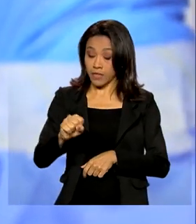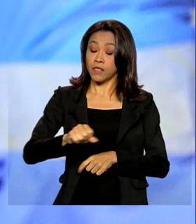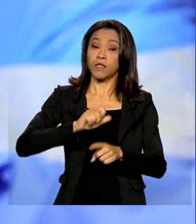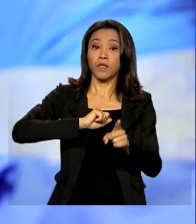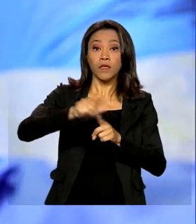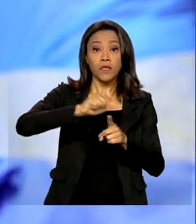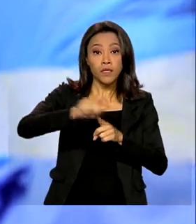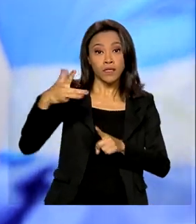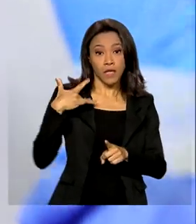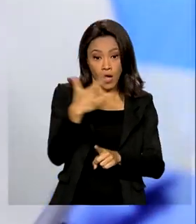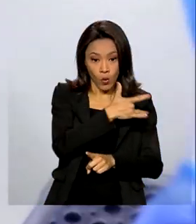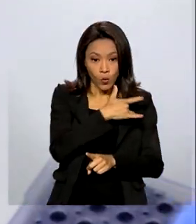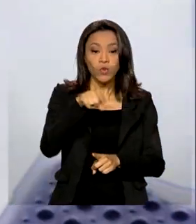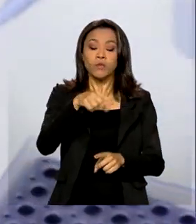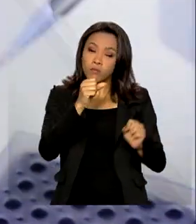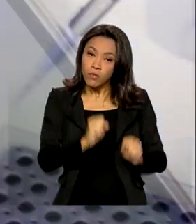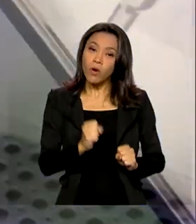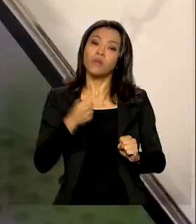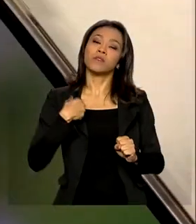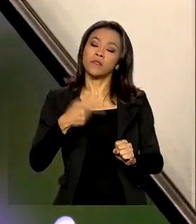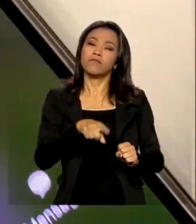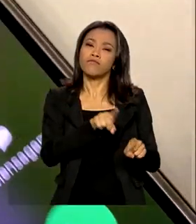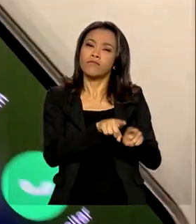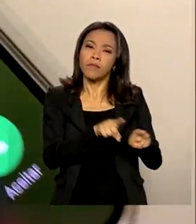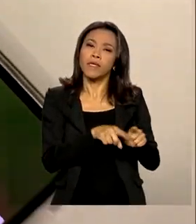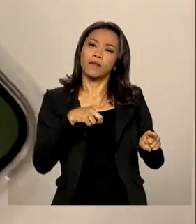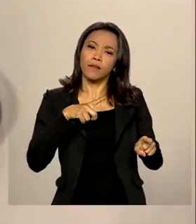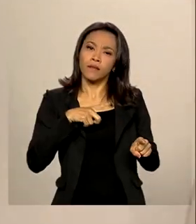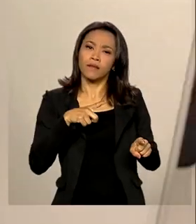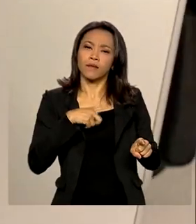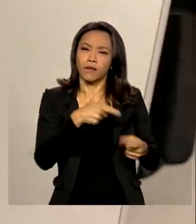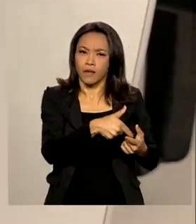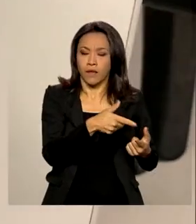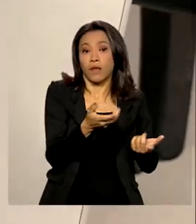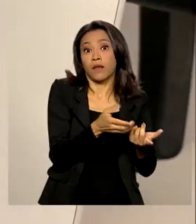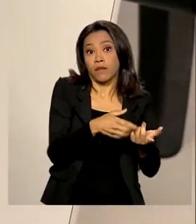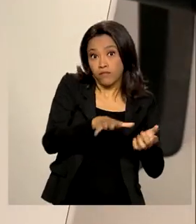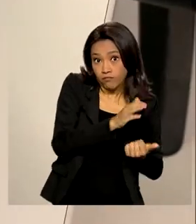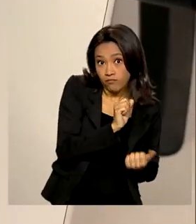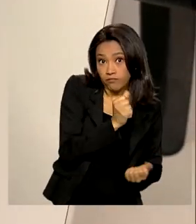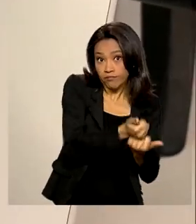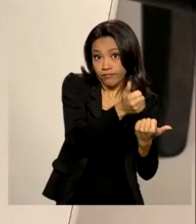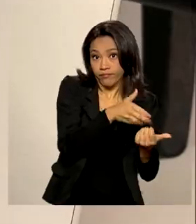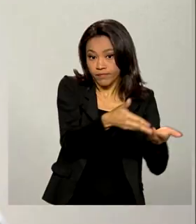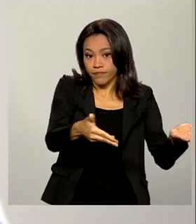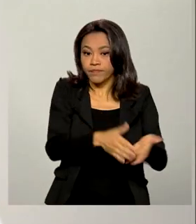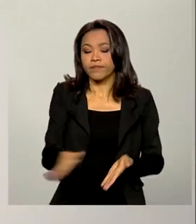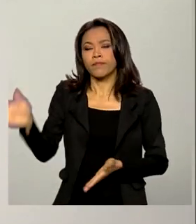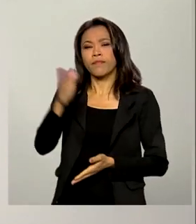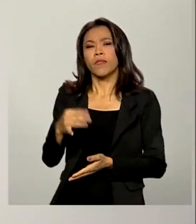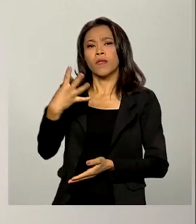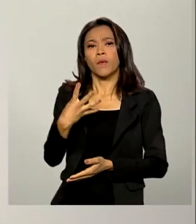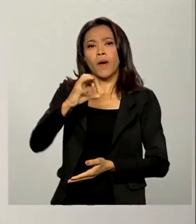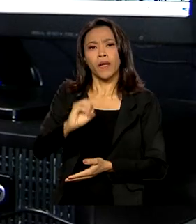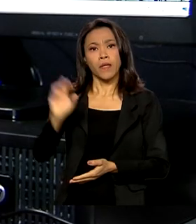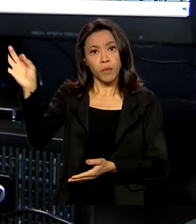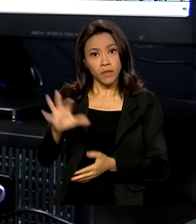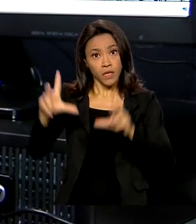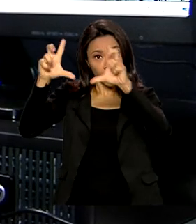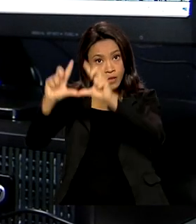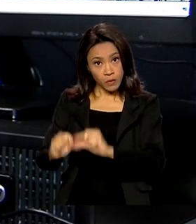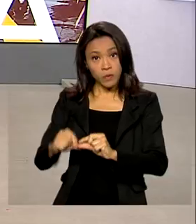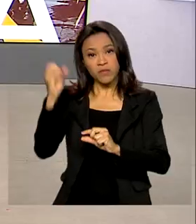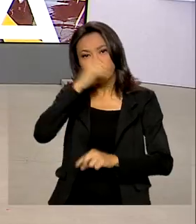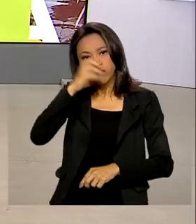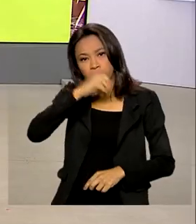os custos com os testes. A Anatel reduz mais de 40% a quantidade de ligações de telemarketing